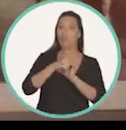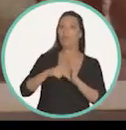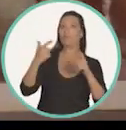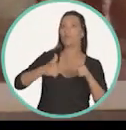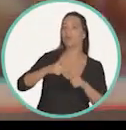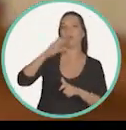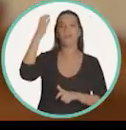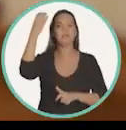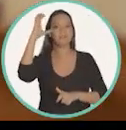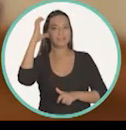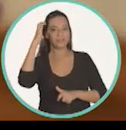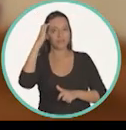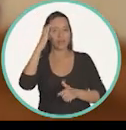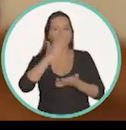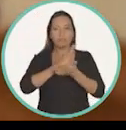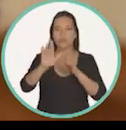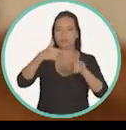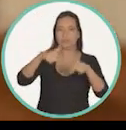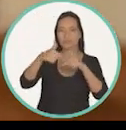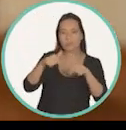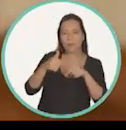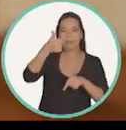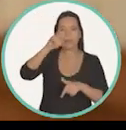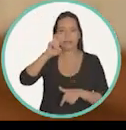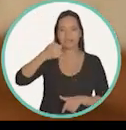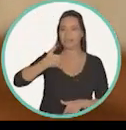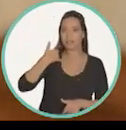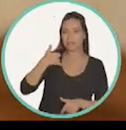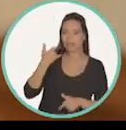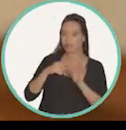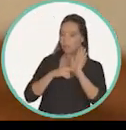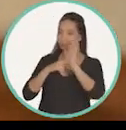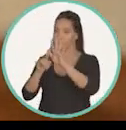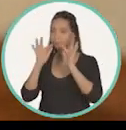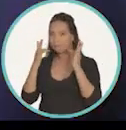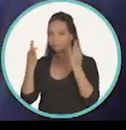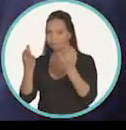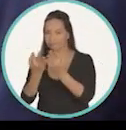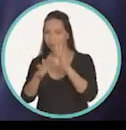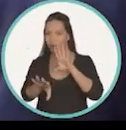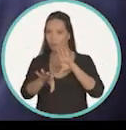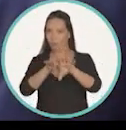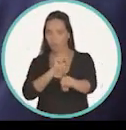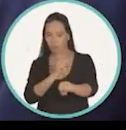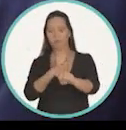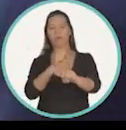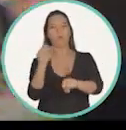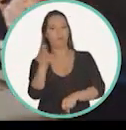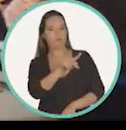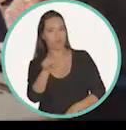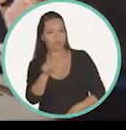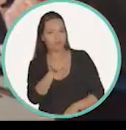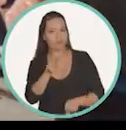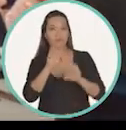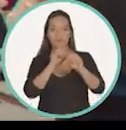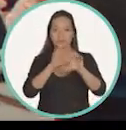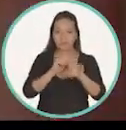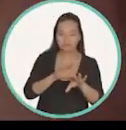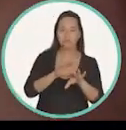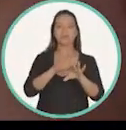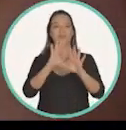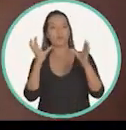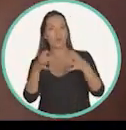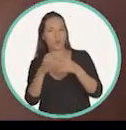Niterói. Começou a trabalhar cedo, aos 15 anos, para ajudar a família. Tornou-se professor, deu aula em escolas,